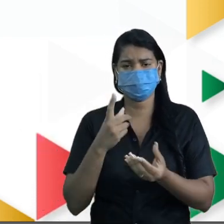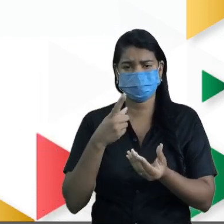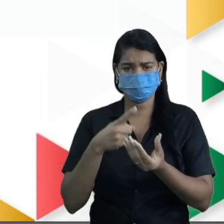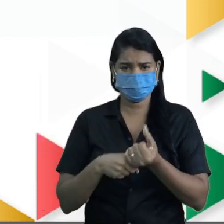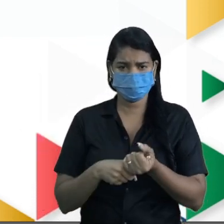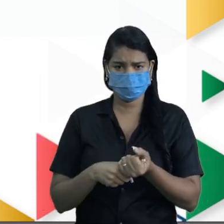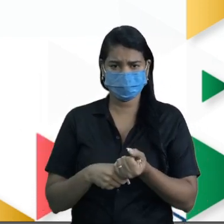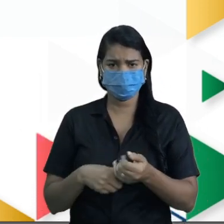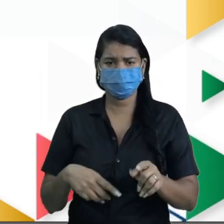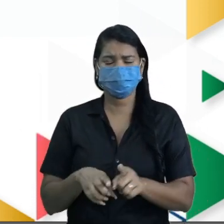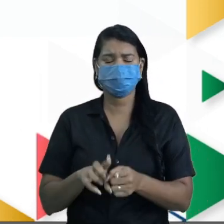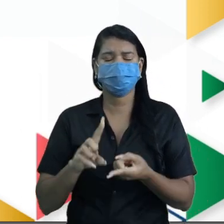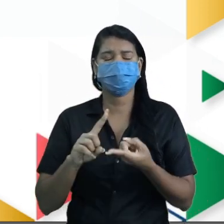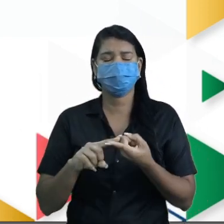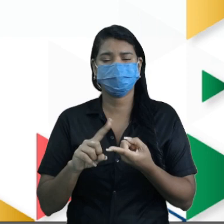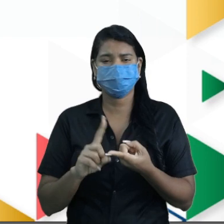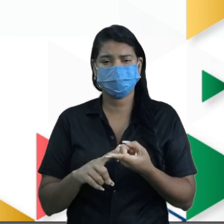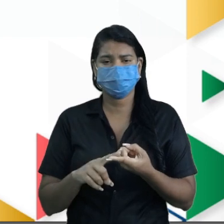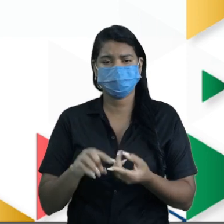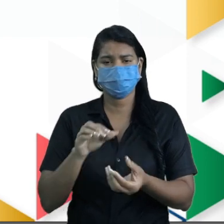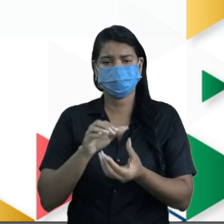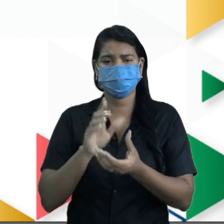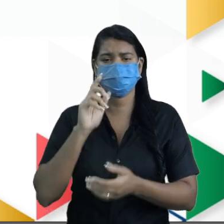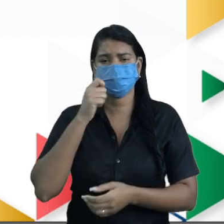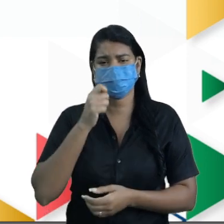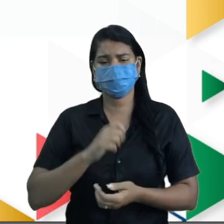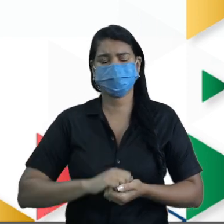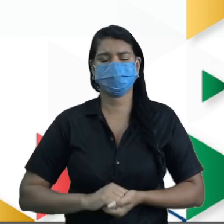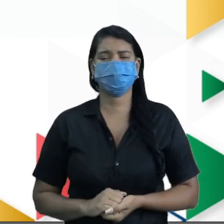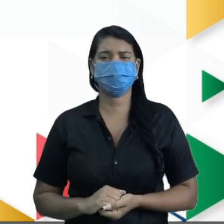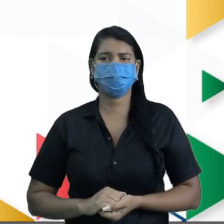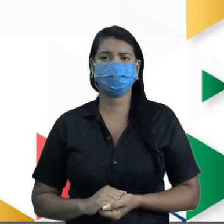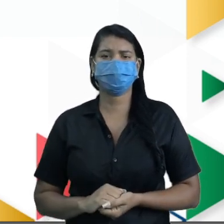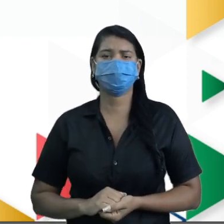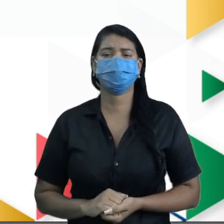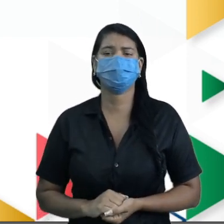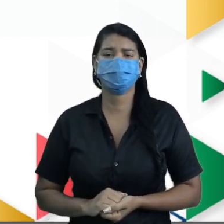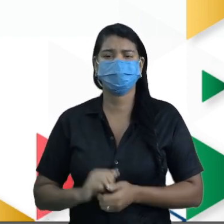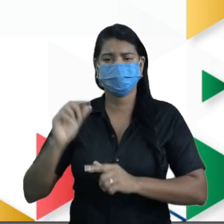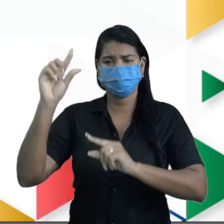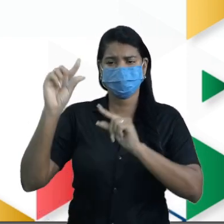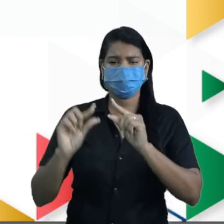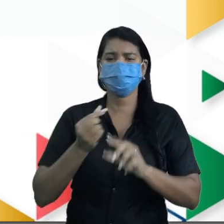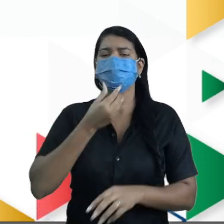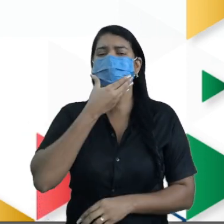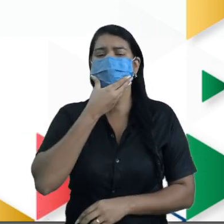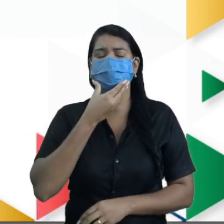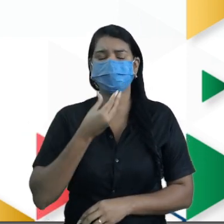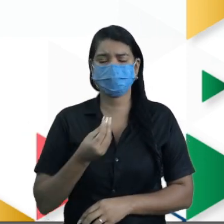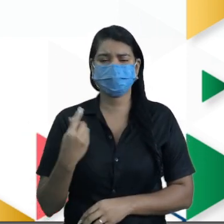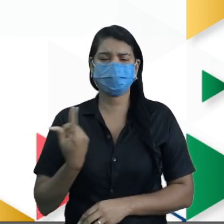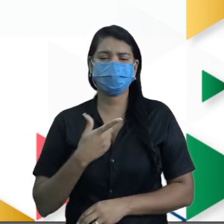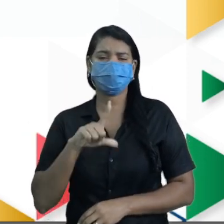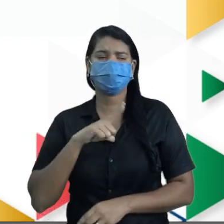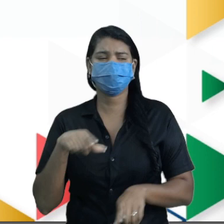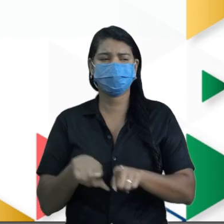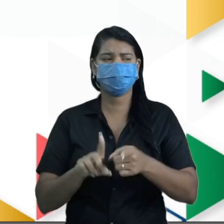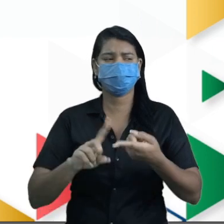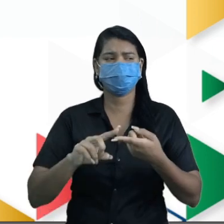quente e também para os hambúrgueres. Ó, fevereiro foi a menor. Então, em dezembro, nós temos